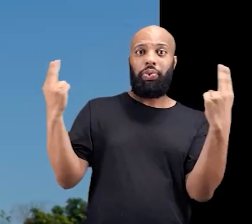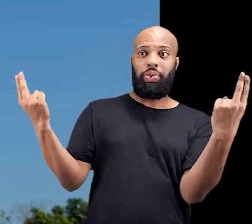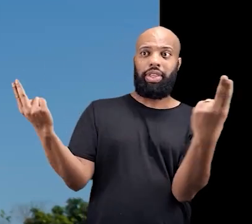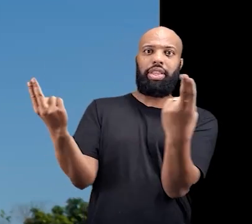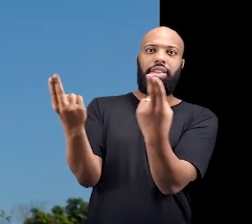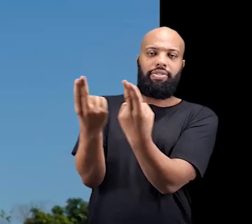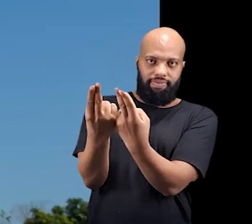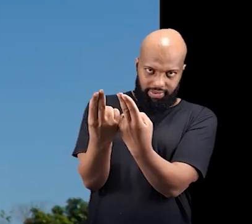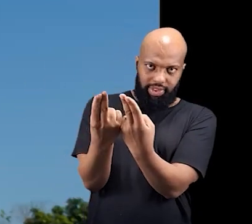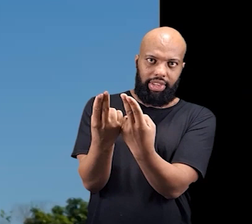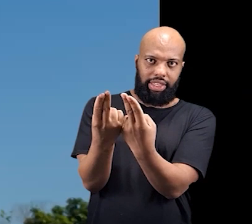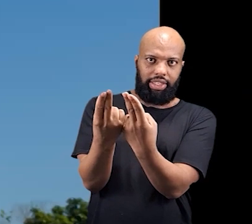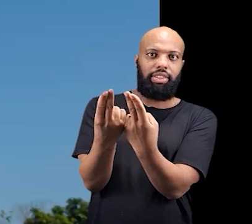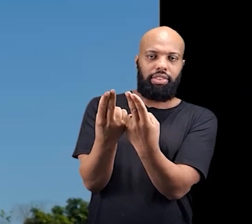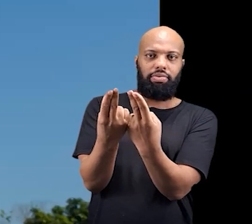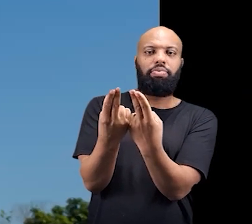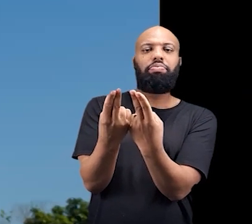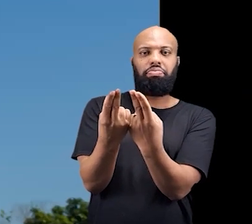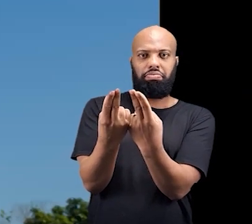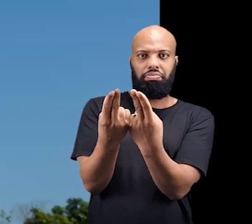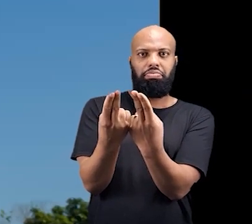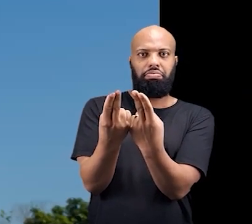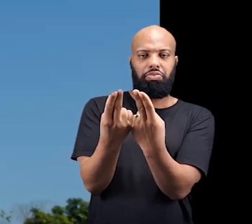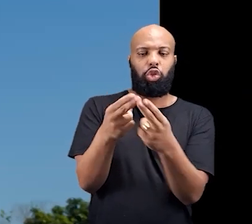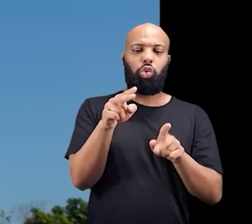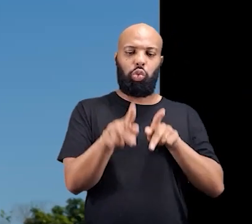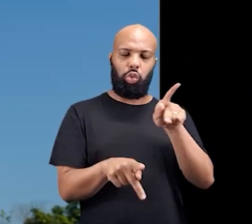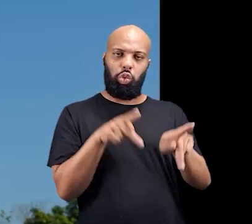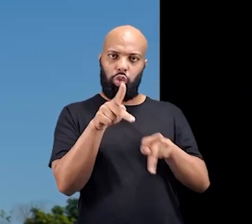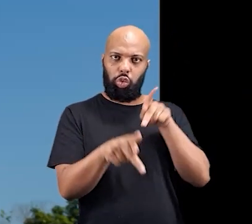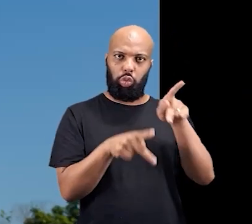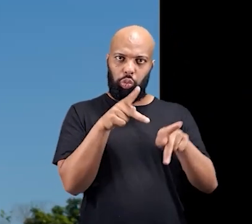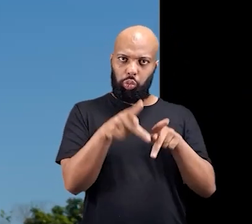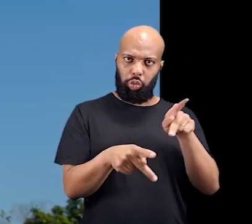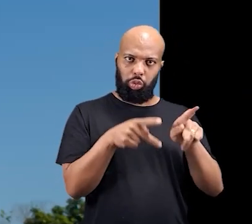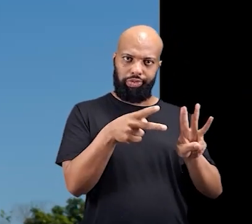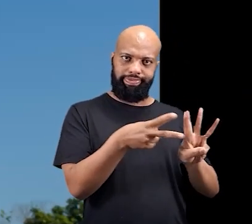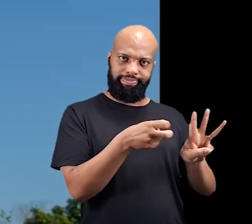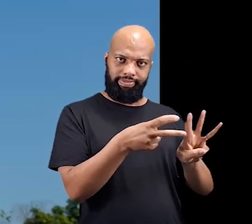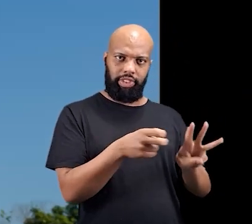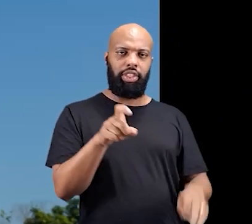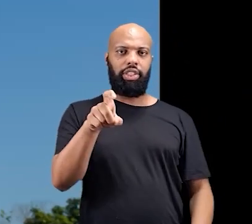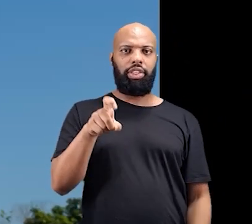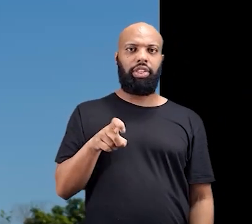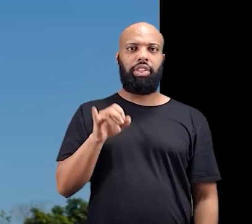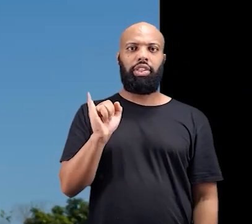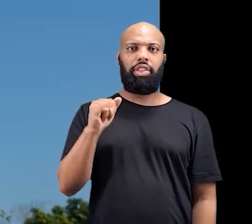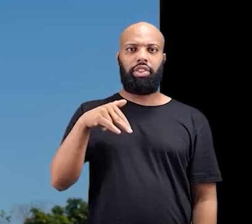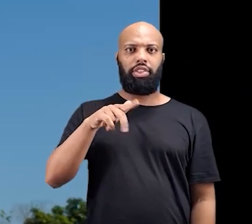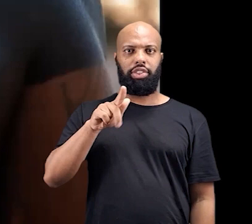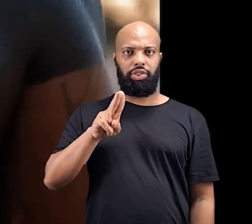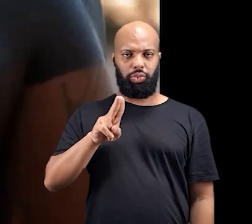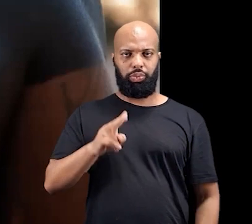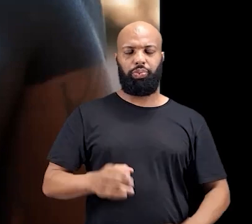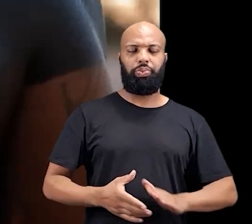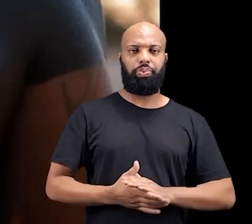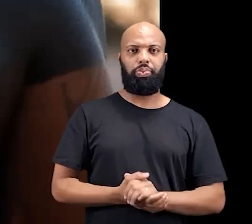Enfim, né? Do universo imagético, né? Dos próprios povos do Alto Xingu.